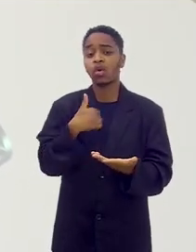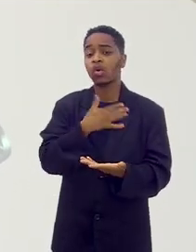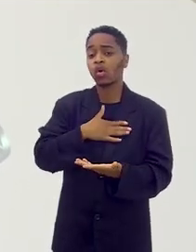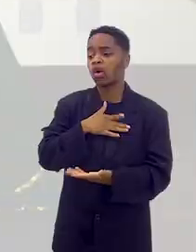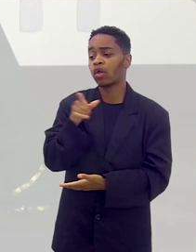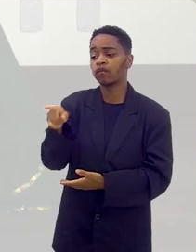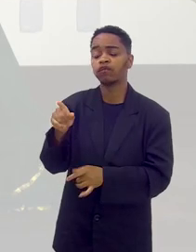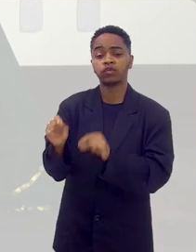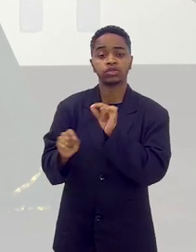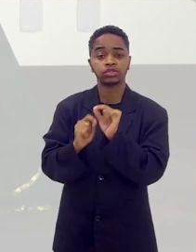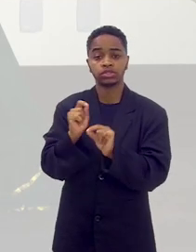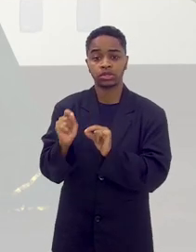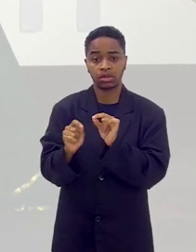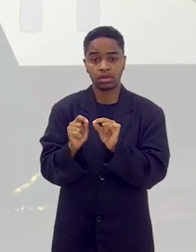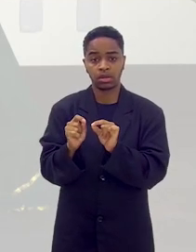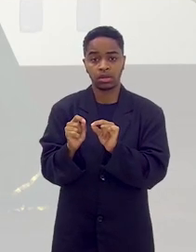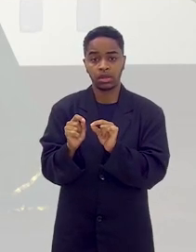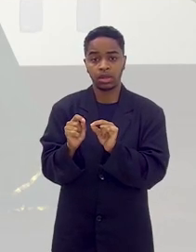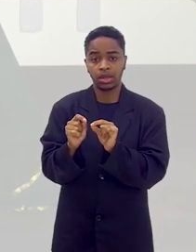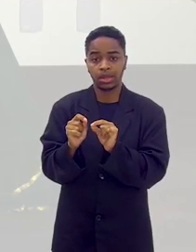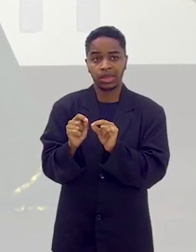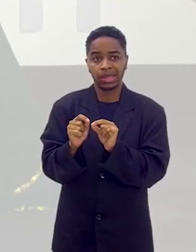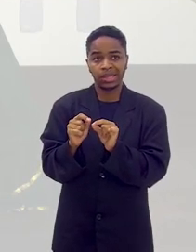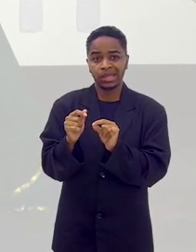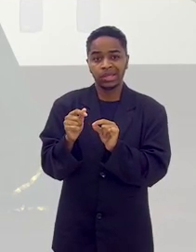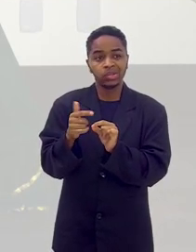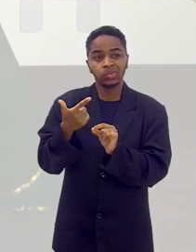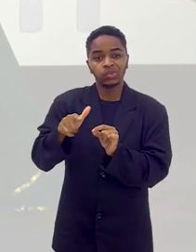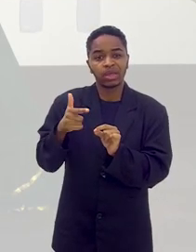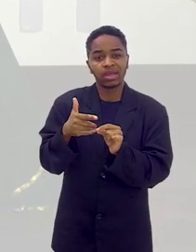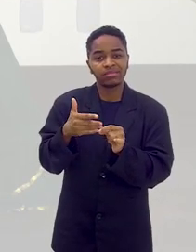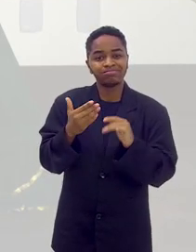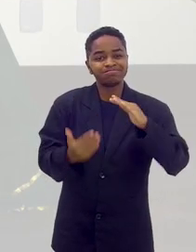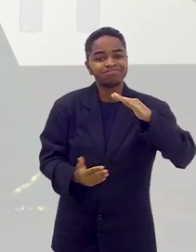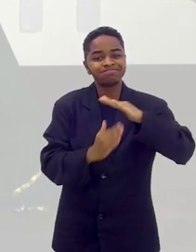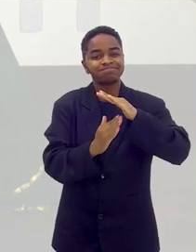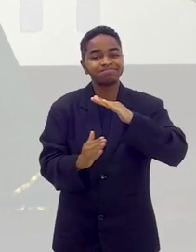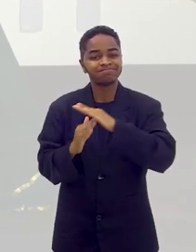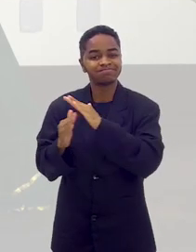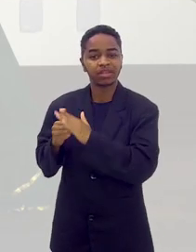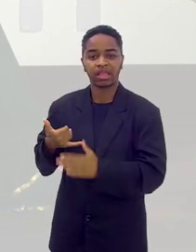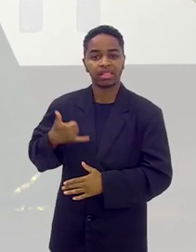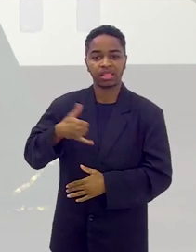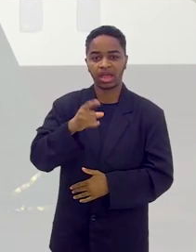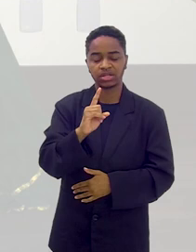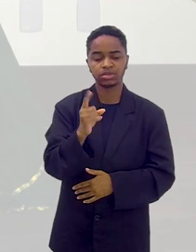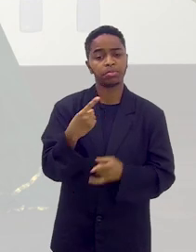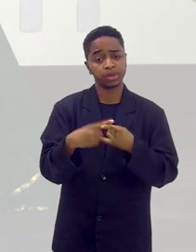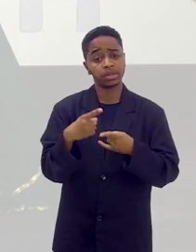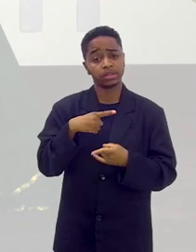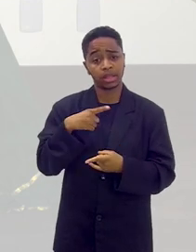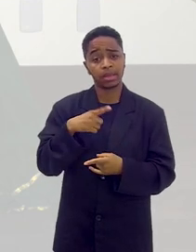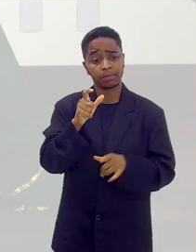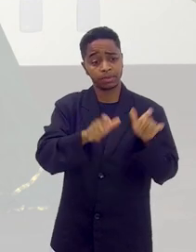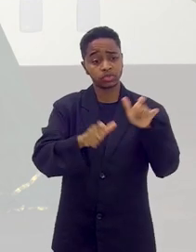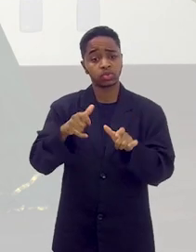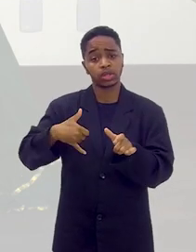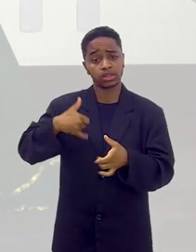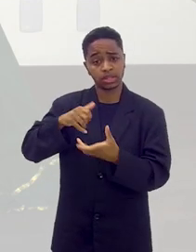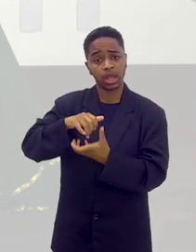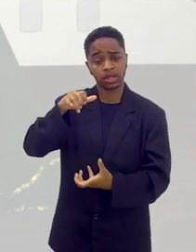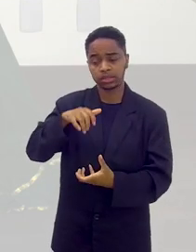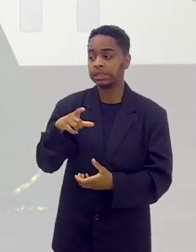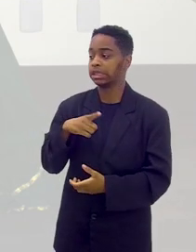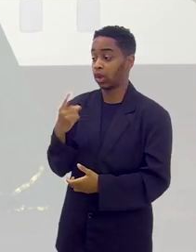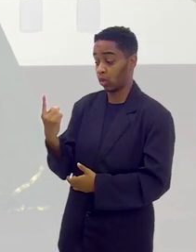gosto de você. Você não limita a idade, porque tem muitas senhoras, né? Tem. E elas se sentem... de